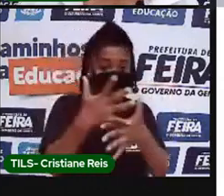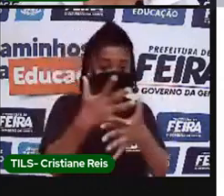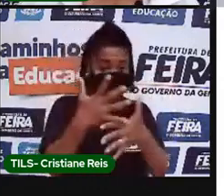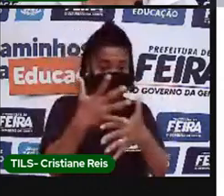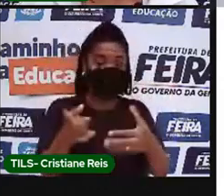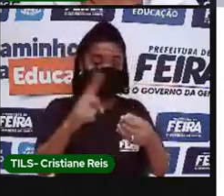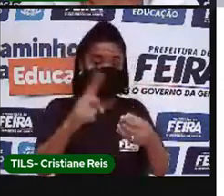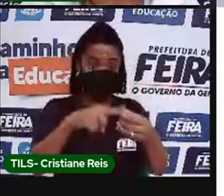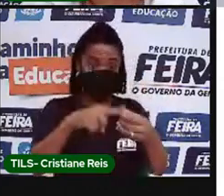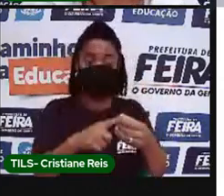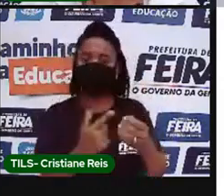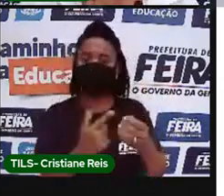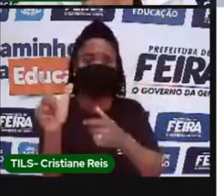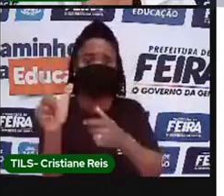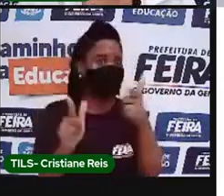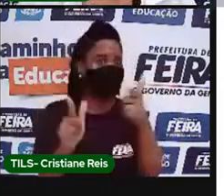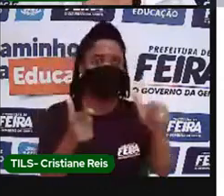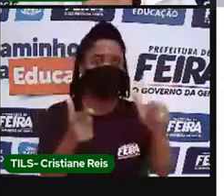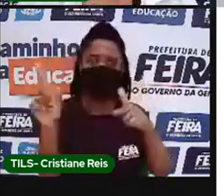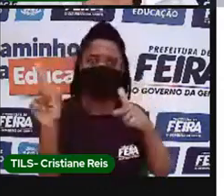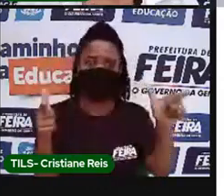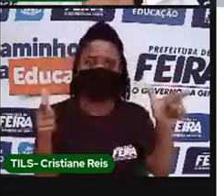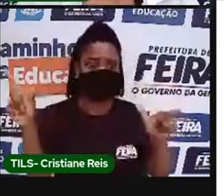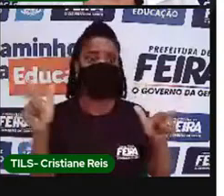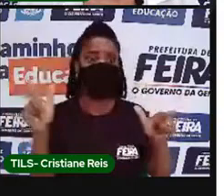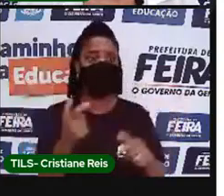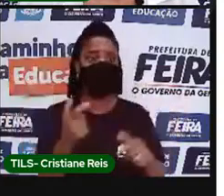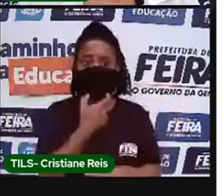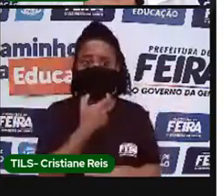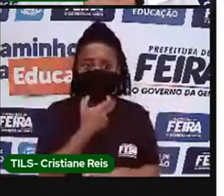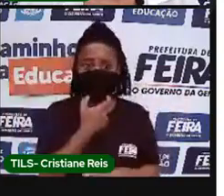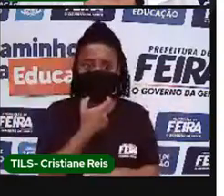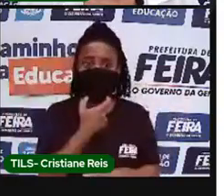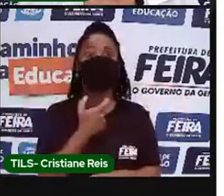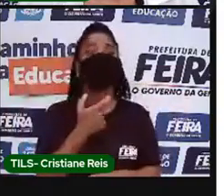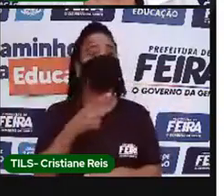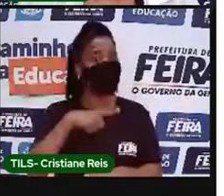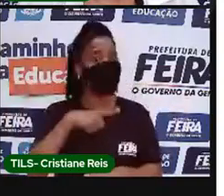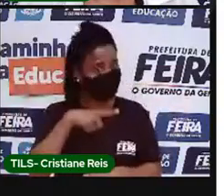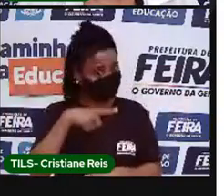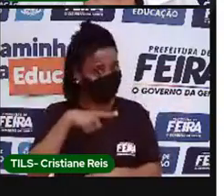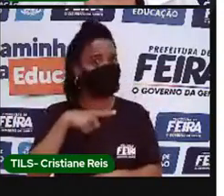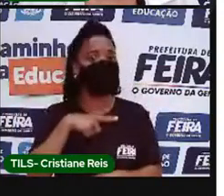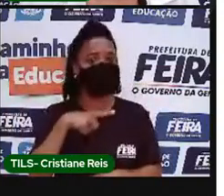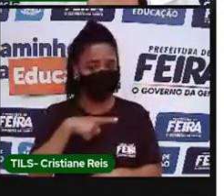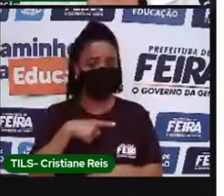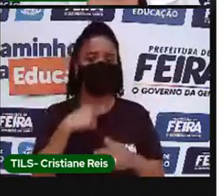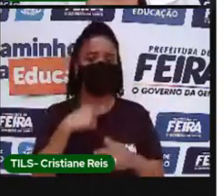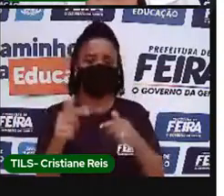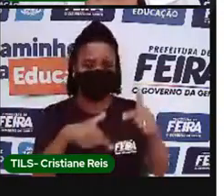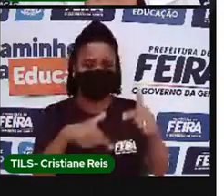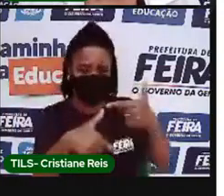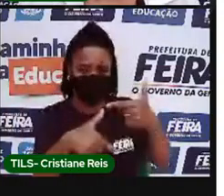Londres e em várias cidades do mundo. Então aqui vocês têm algumas possibilidades para